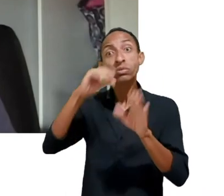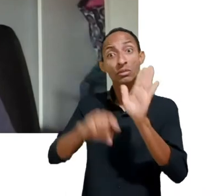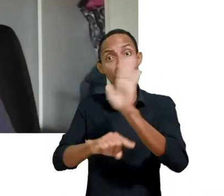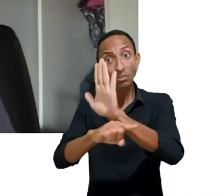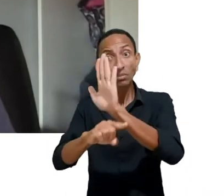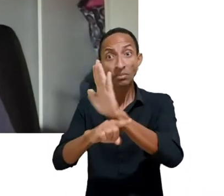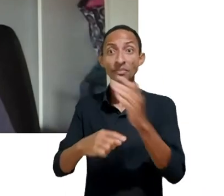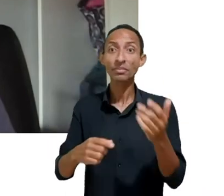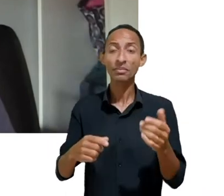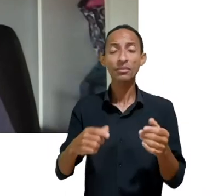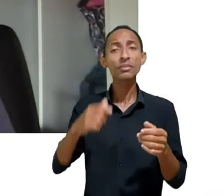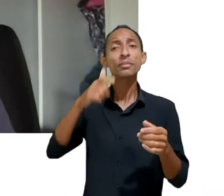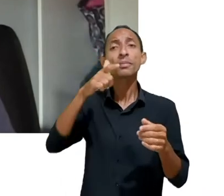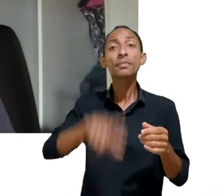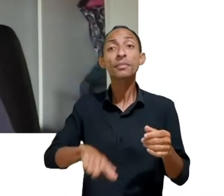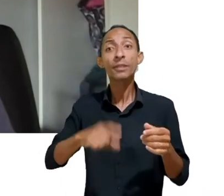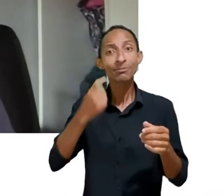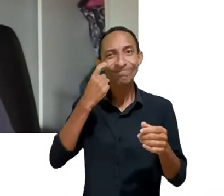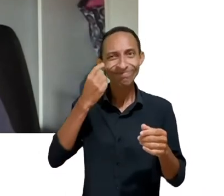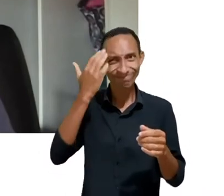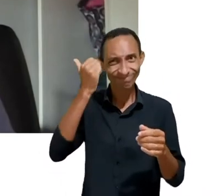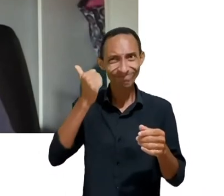que são extremamente